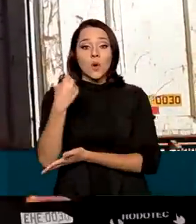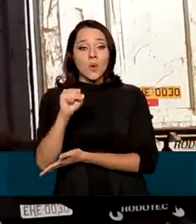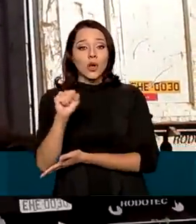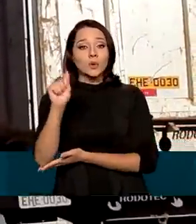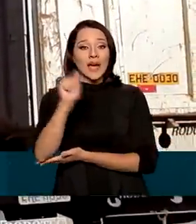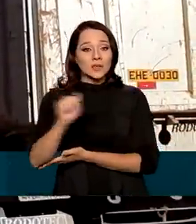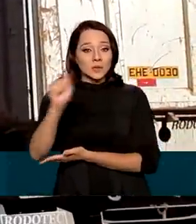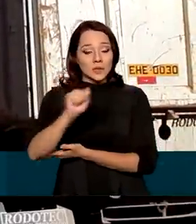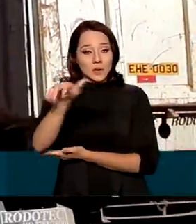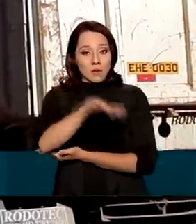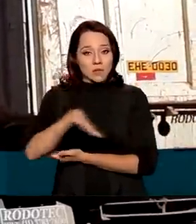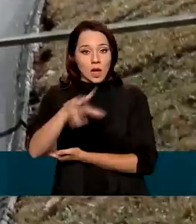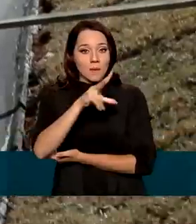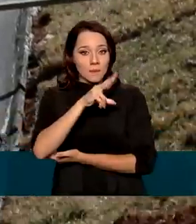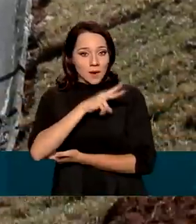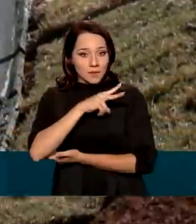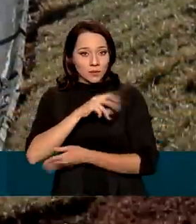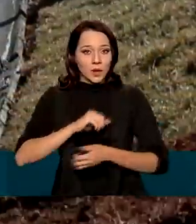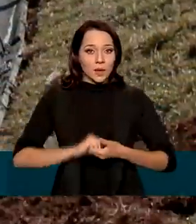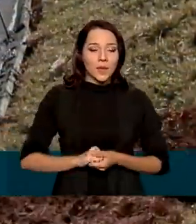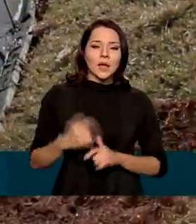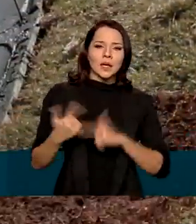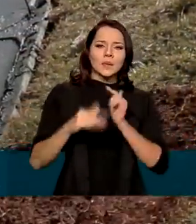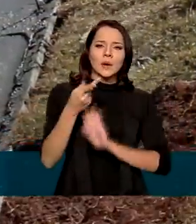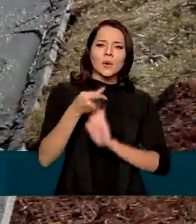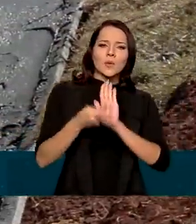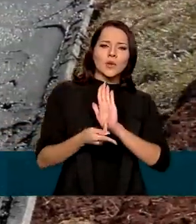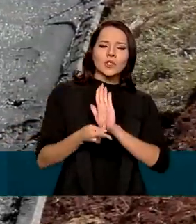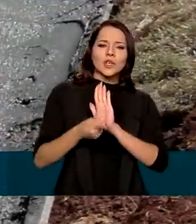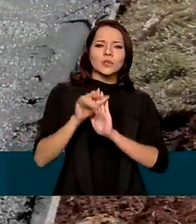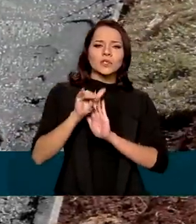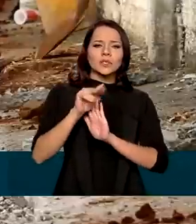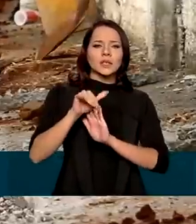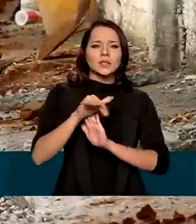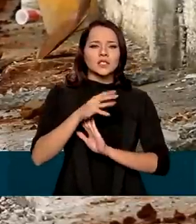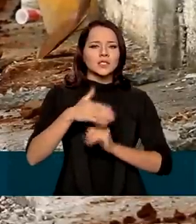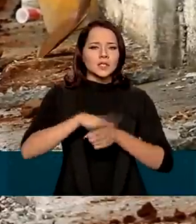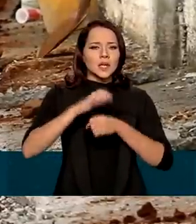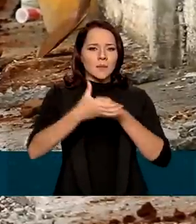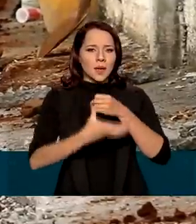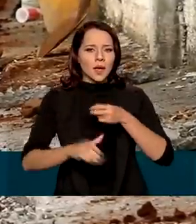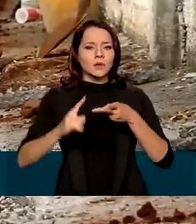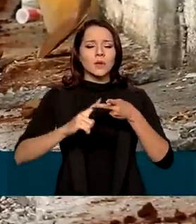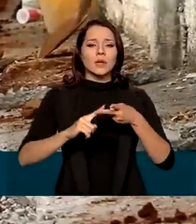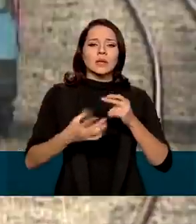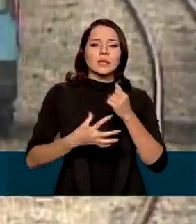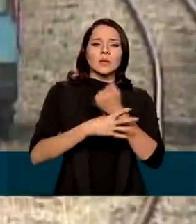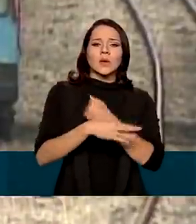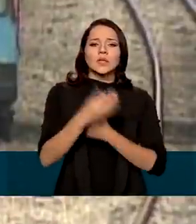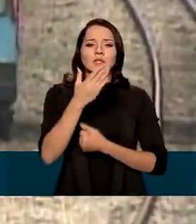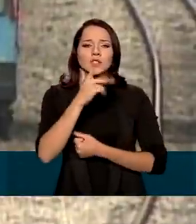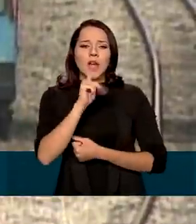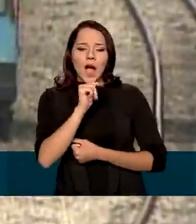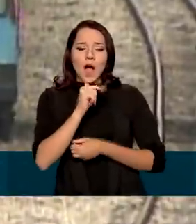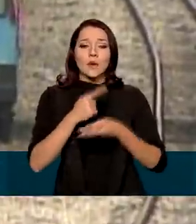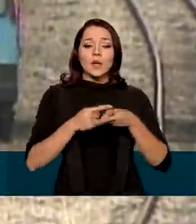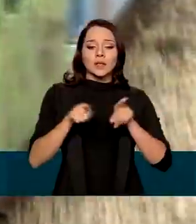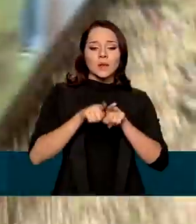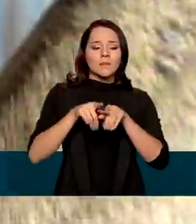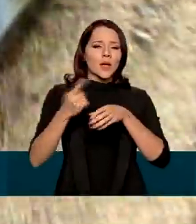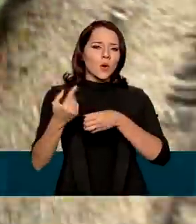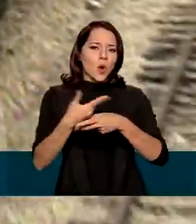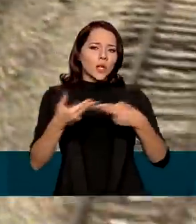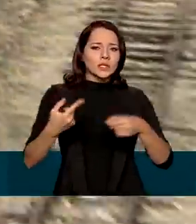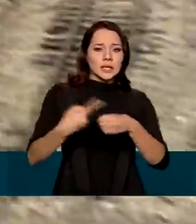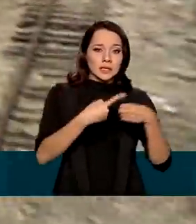associações do setor privado que atuam em projetos de saneamento básico, segurança hídrica e mobilidade urbana.